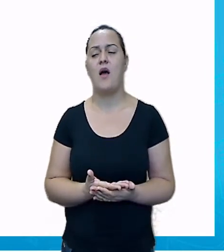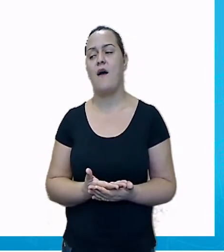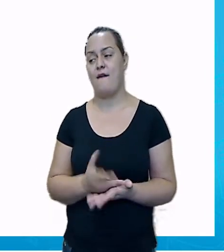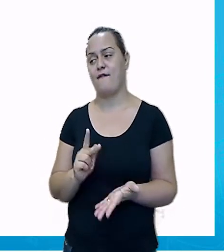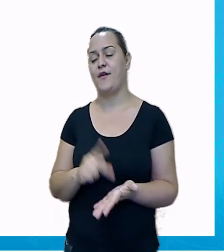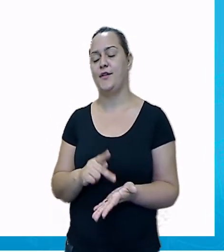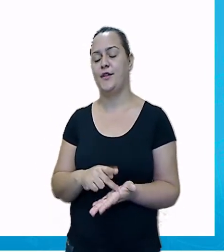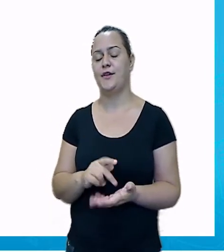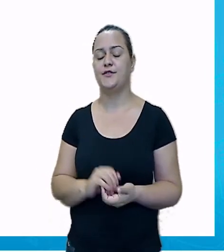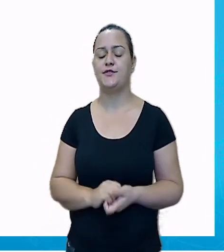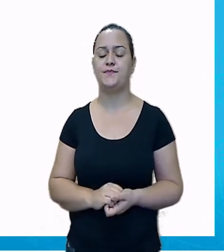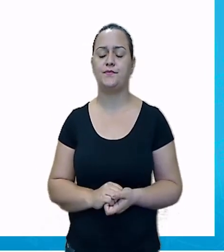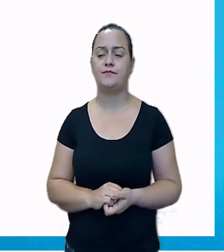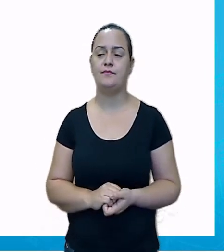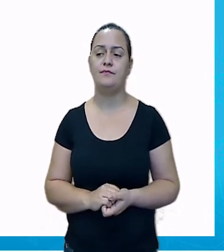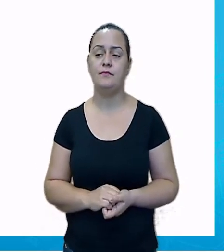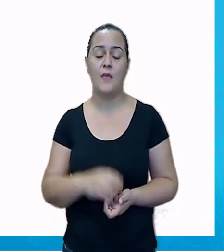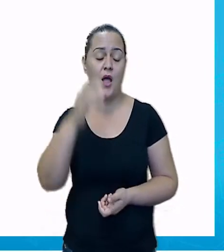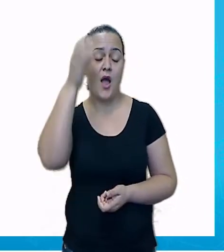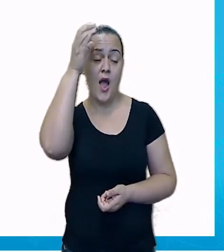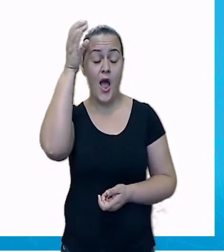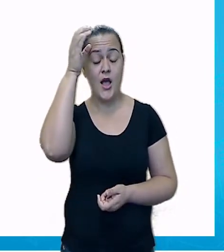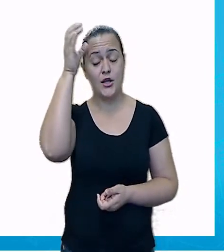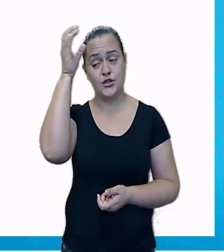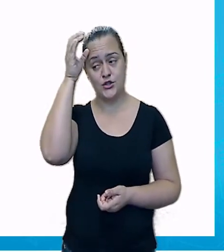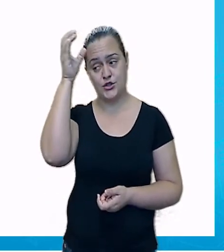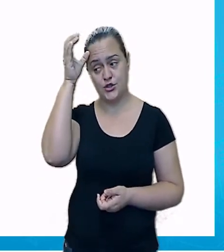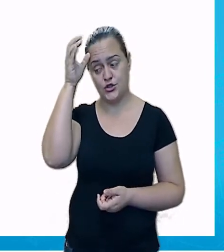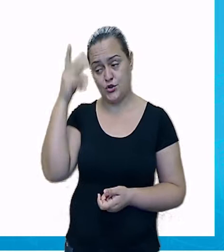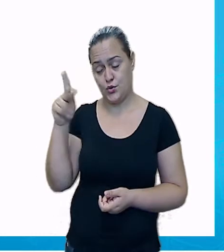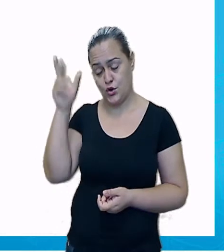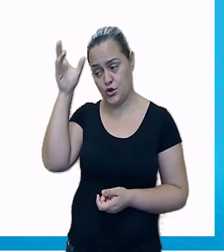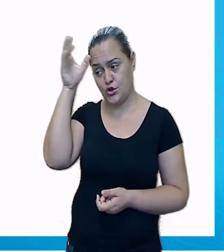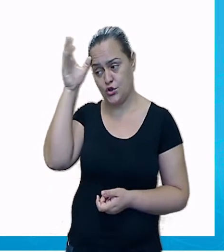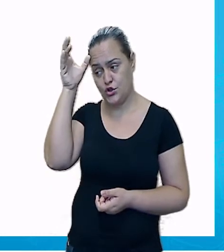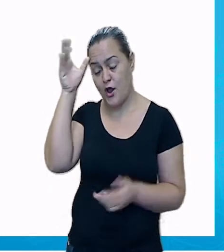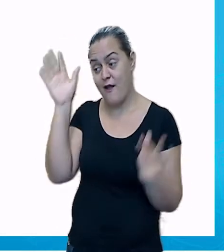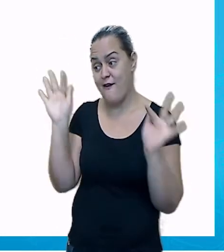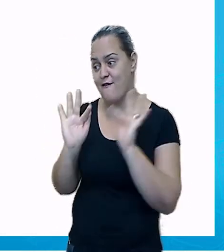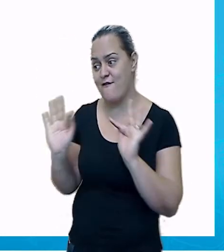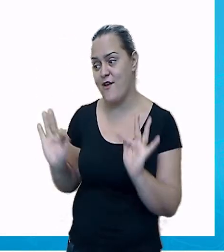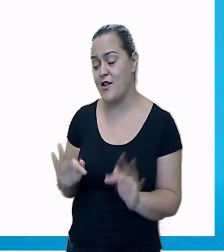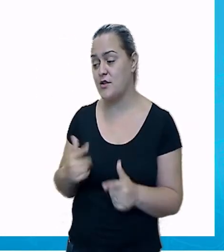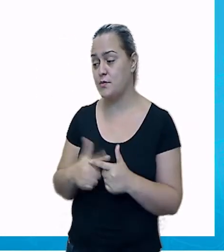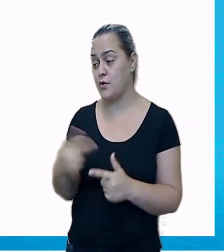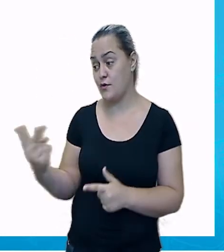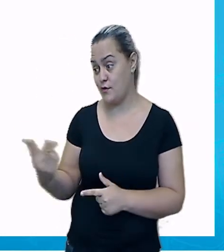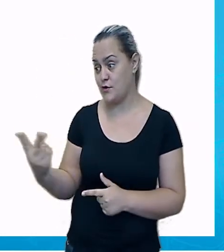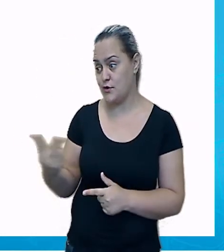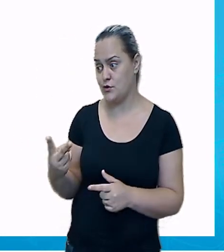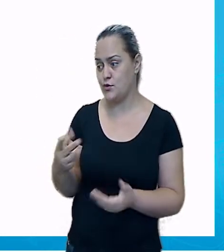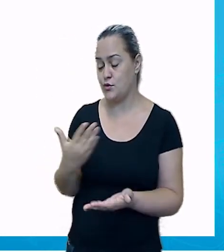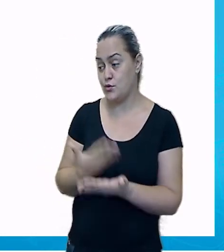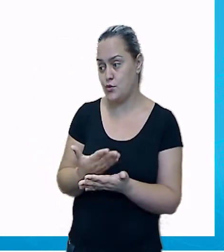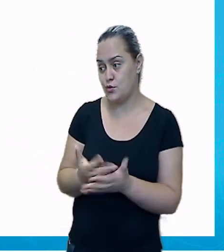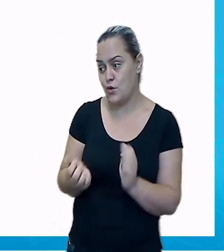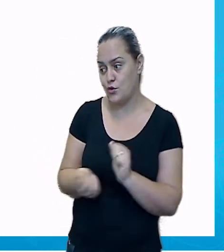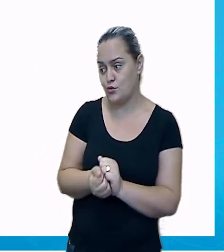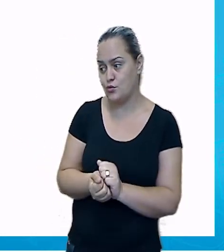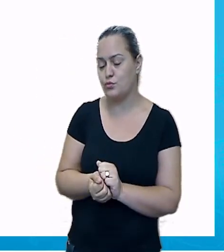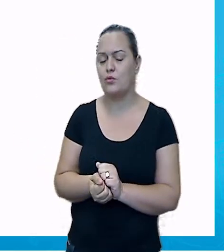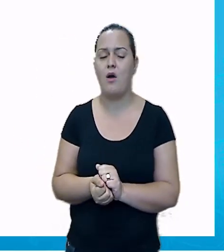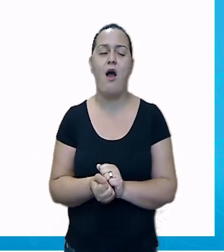Natália está muito contente de vocês estarem na mesma escola. Eu vou cuidar bem dele,